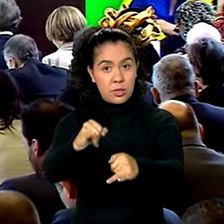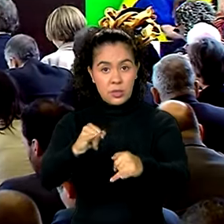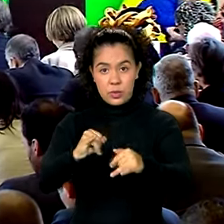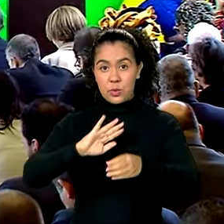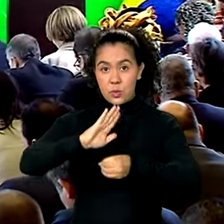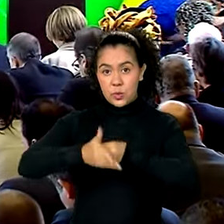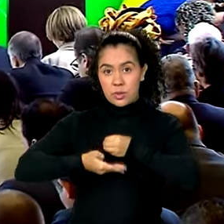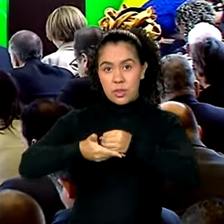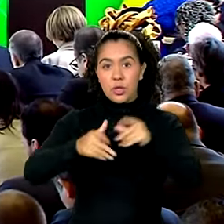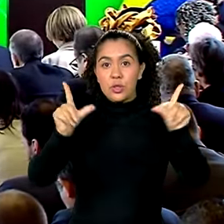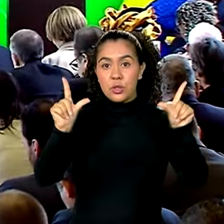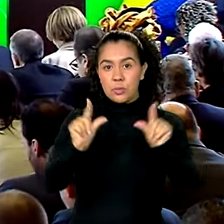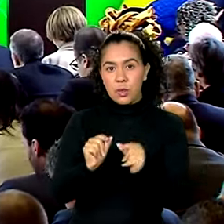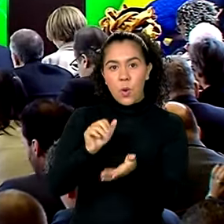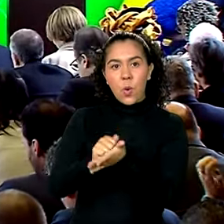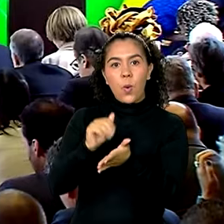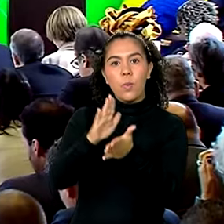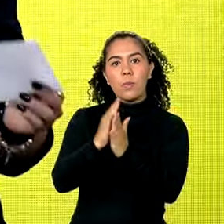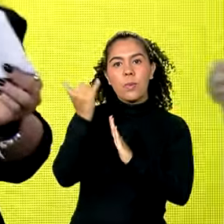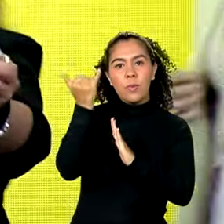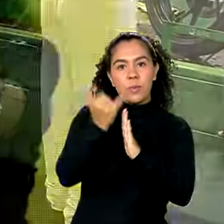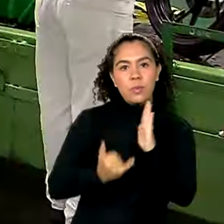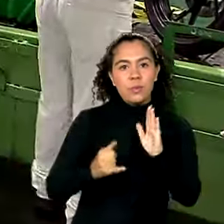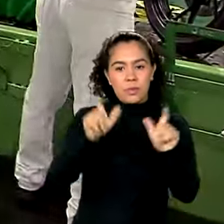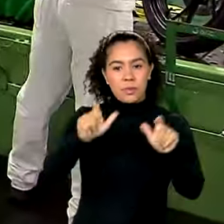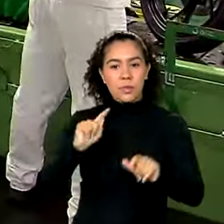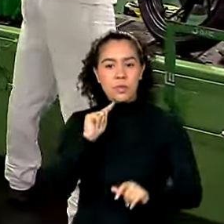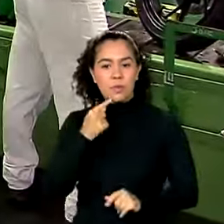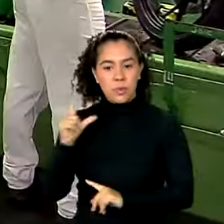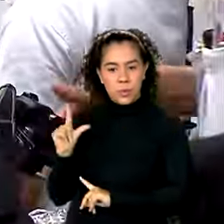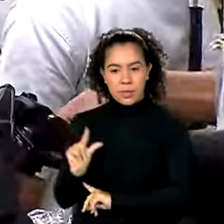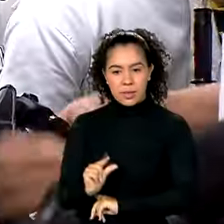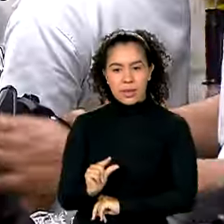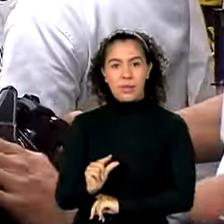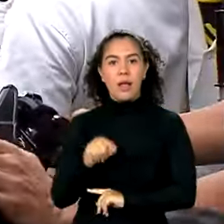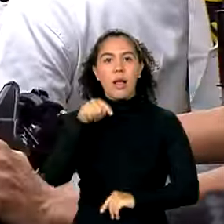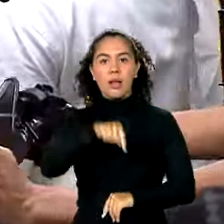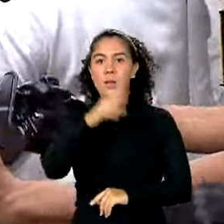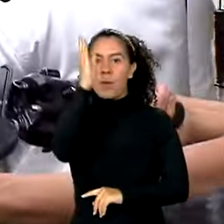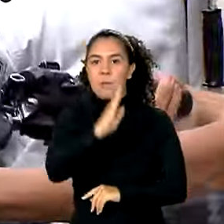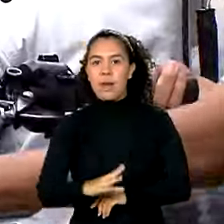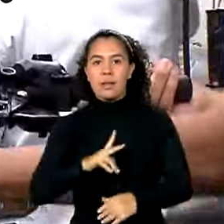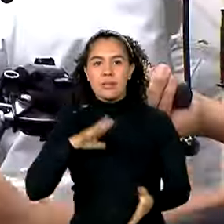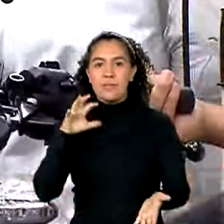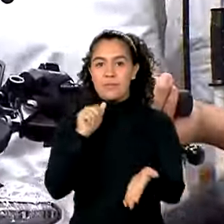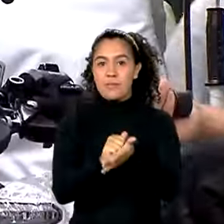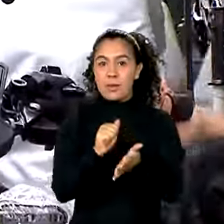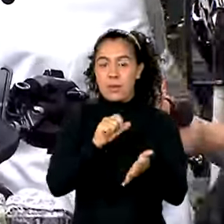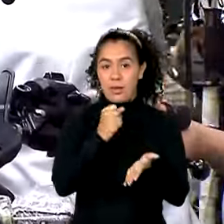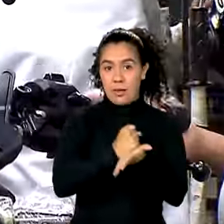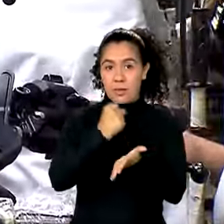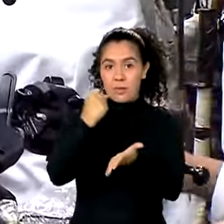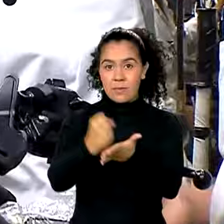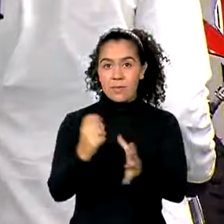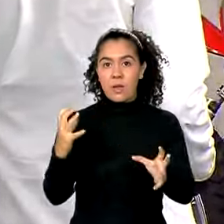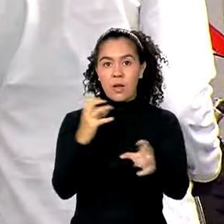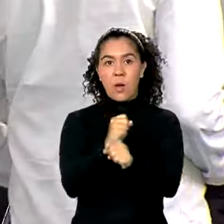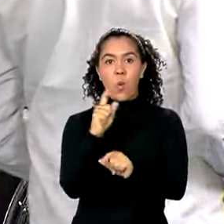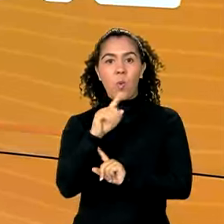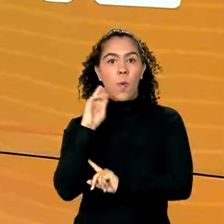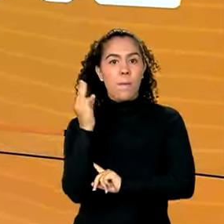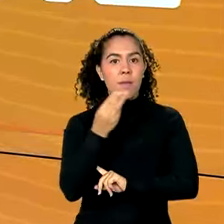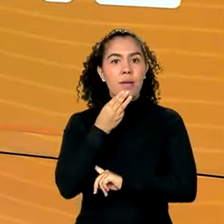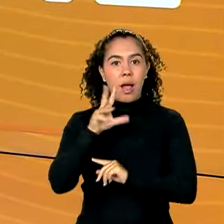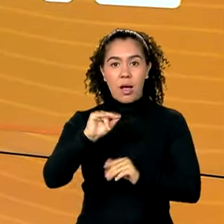reduzir imposto de quem polui menos. Brasil cria um milhão de vagas com carteira assinada nos cinco primeiros meses do